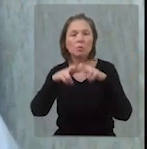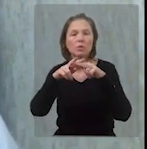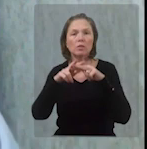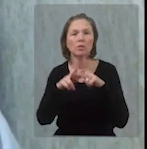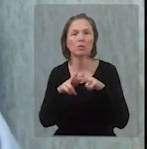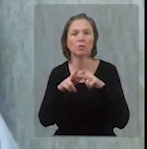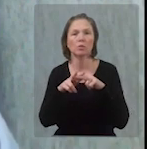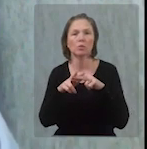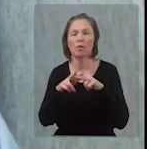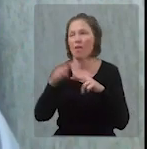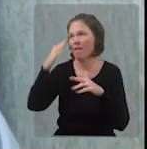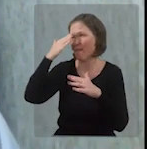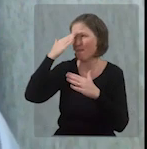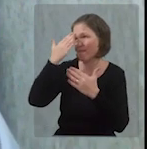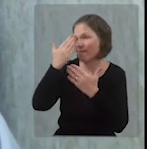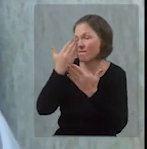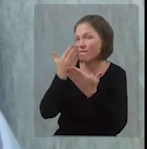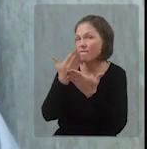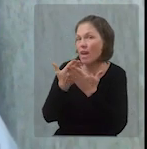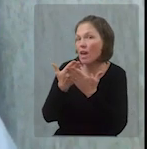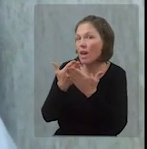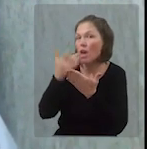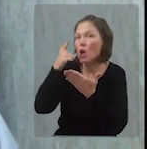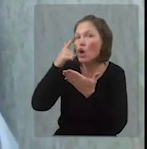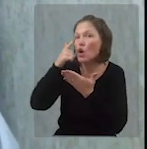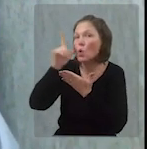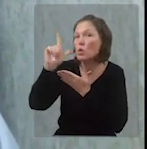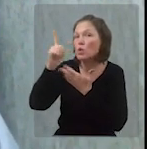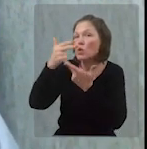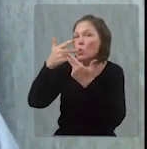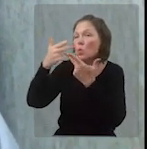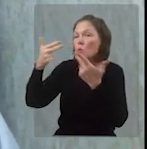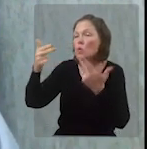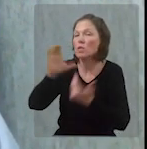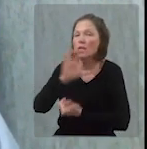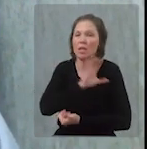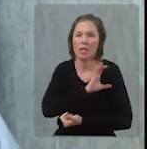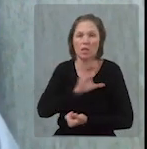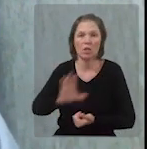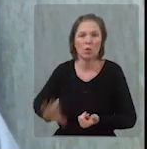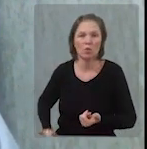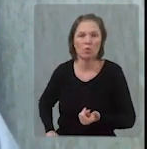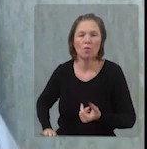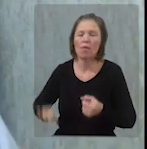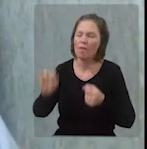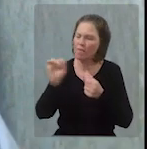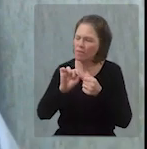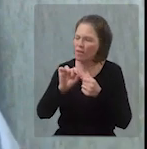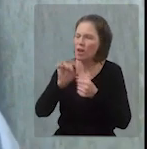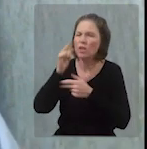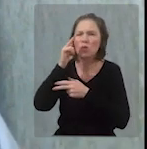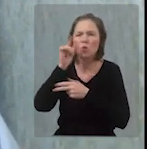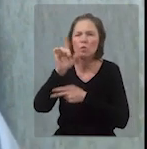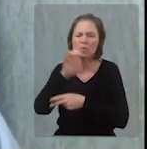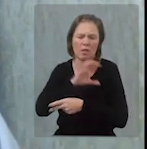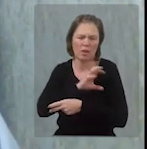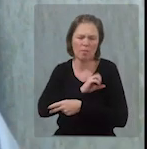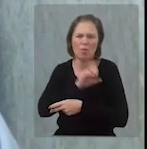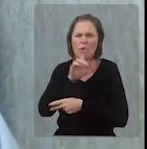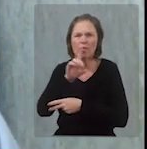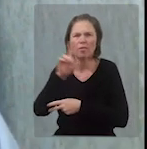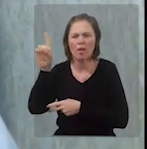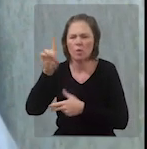E como fica, então, as boas obras? A fé na conquista de Cristo faz navegar o amor